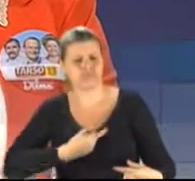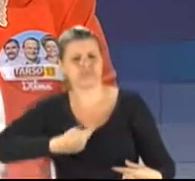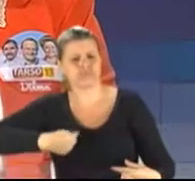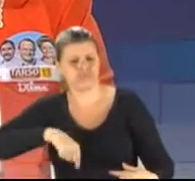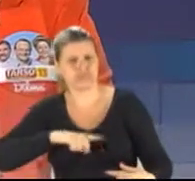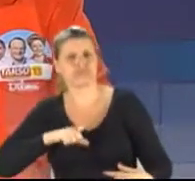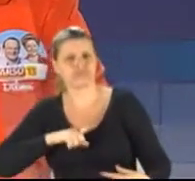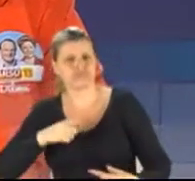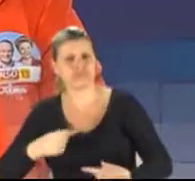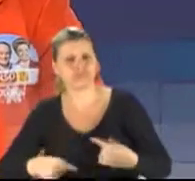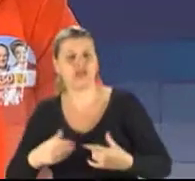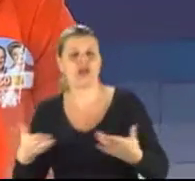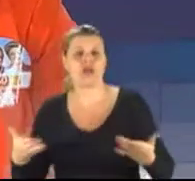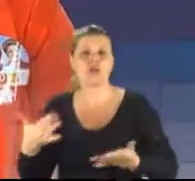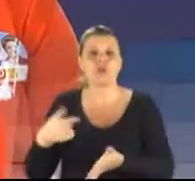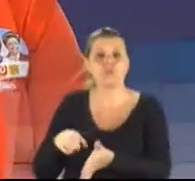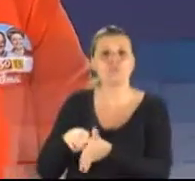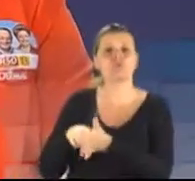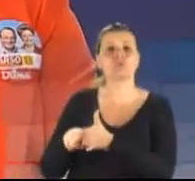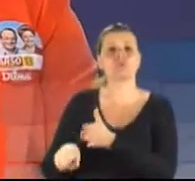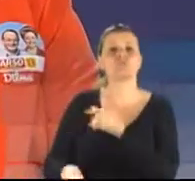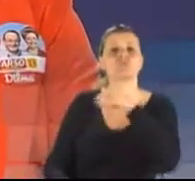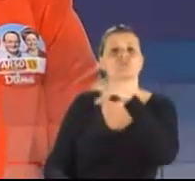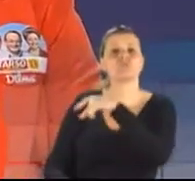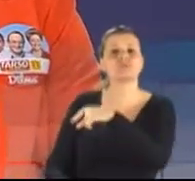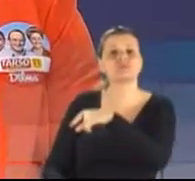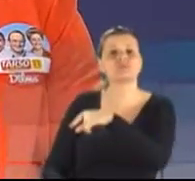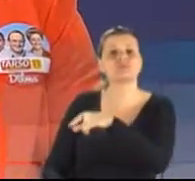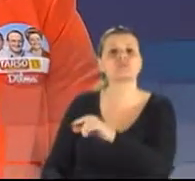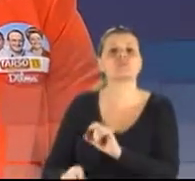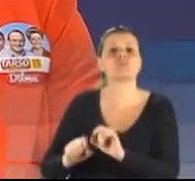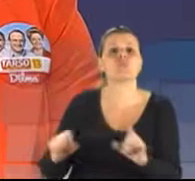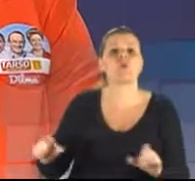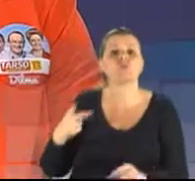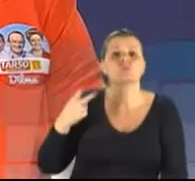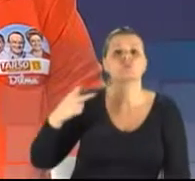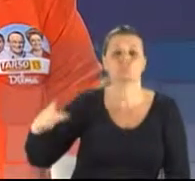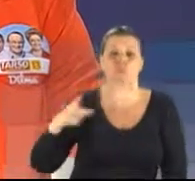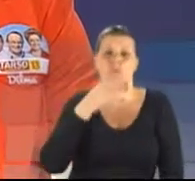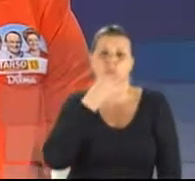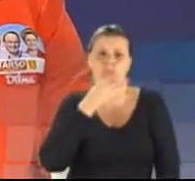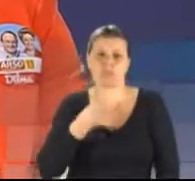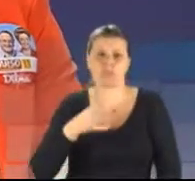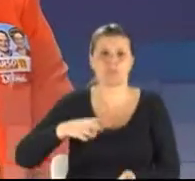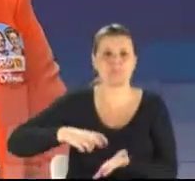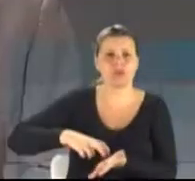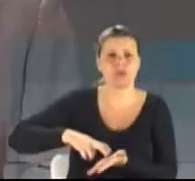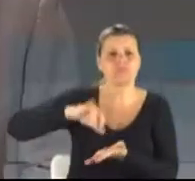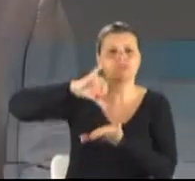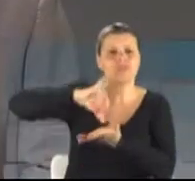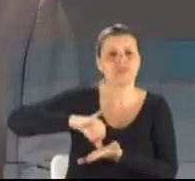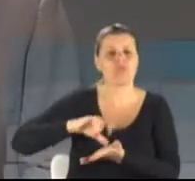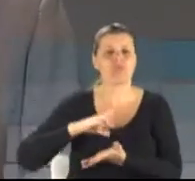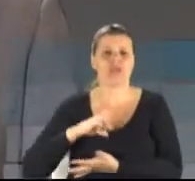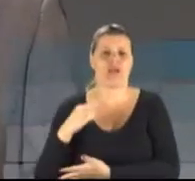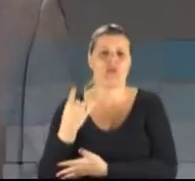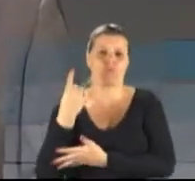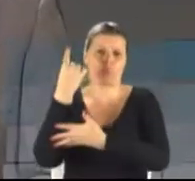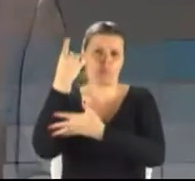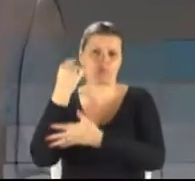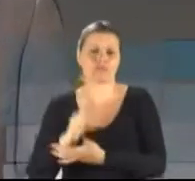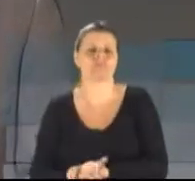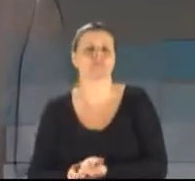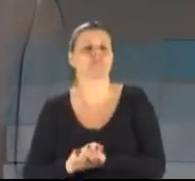pergunto a você sobre a sua opinião da autonomia do Banco Central. O candidato Nubem